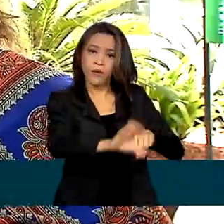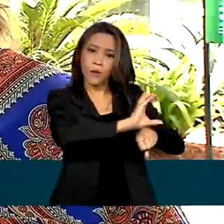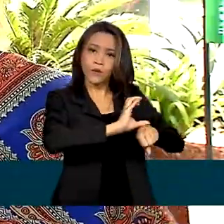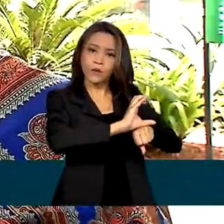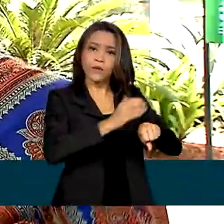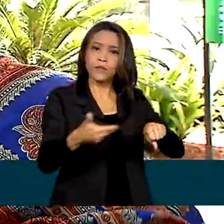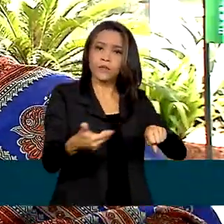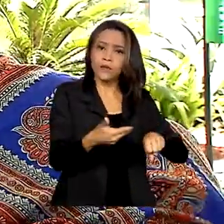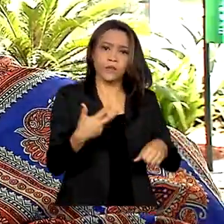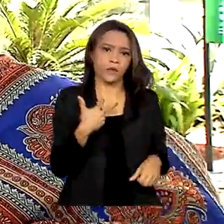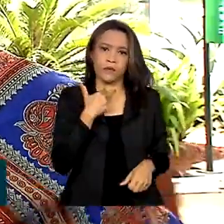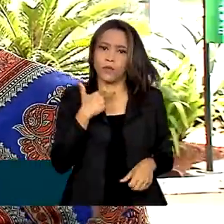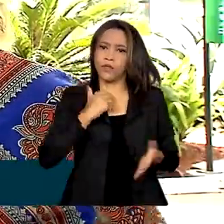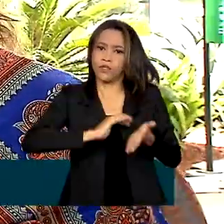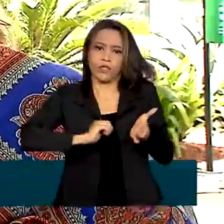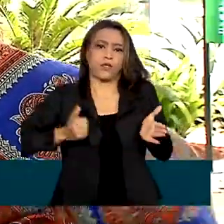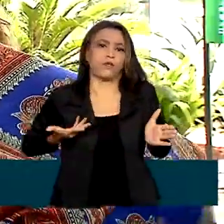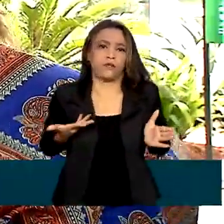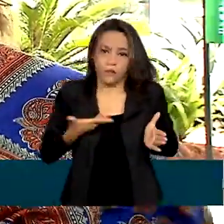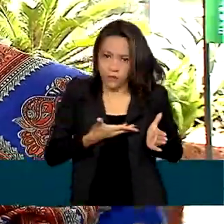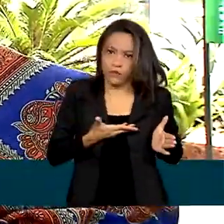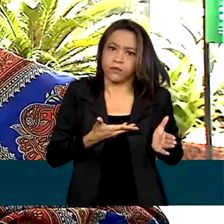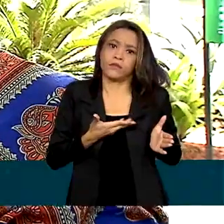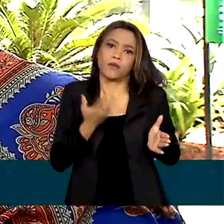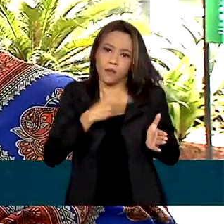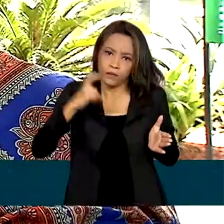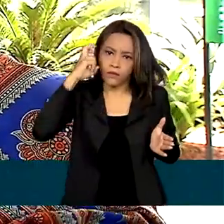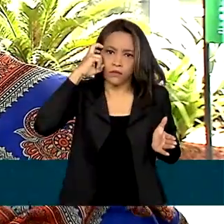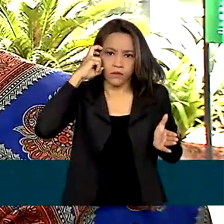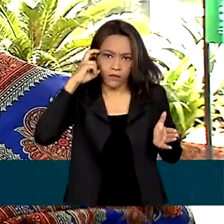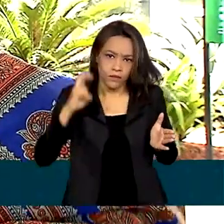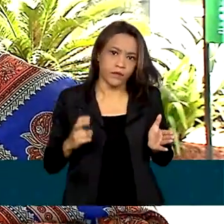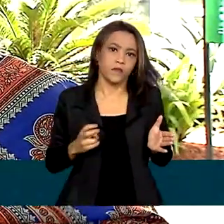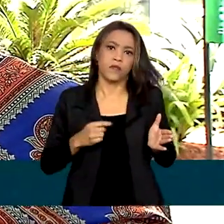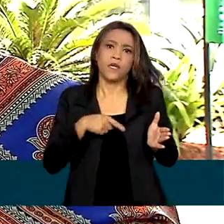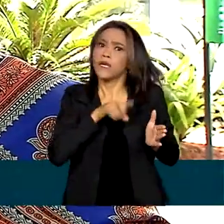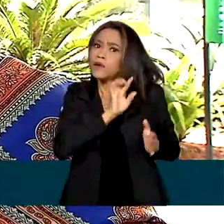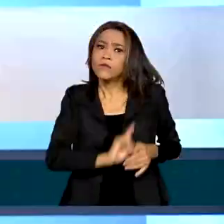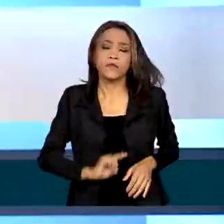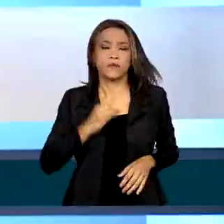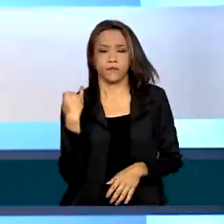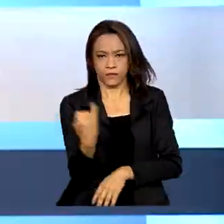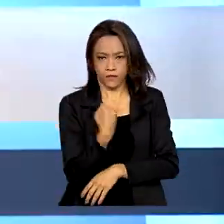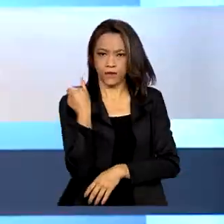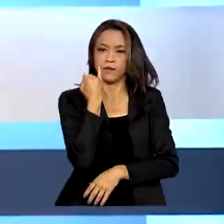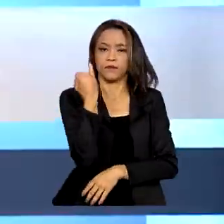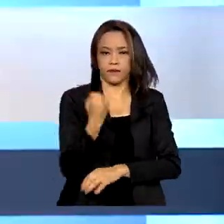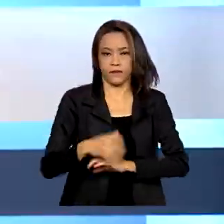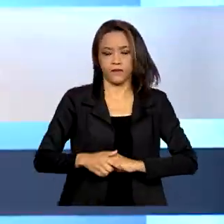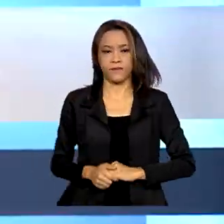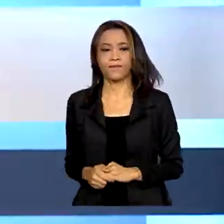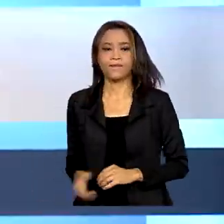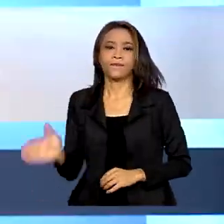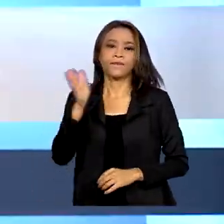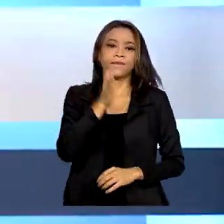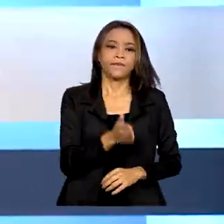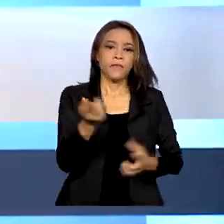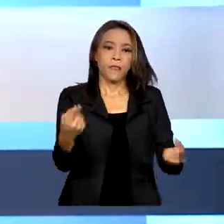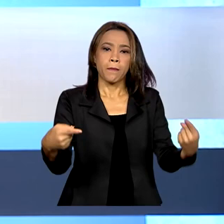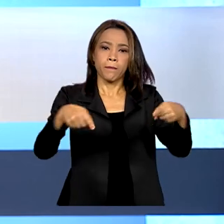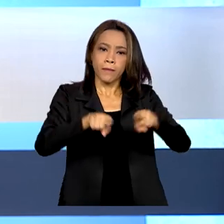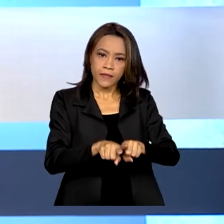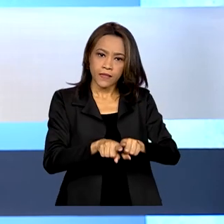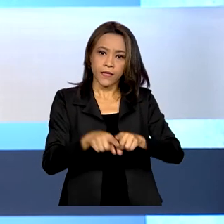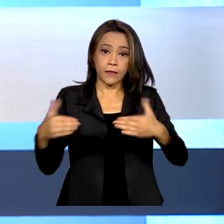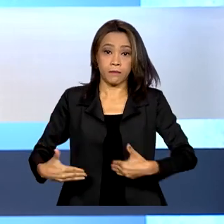Então, a gente não pode renegar ou deixar de lado esse direito tão importante. Uma parceria entre o